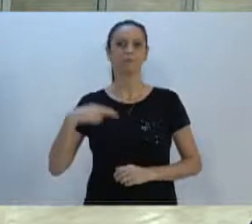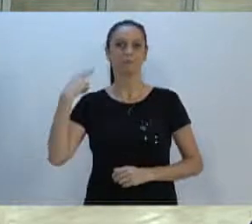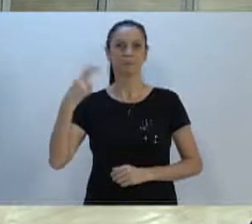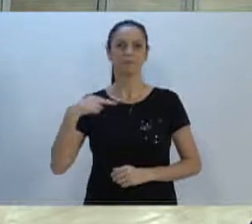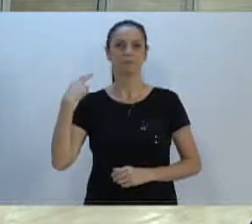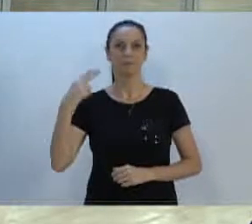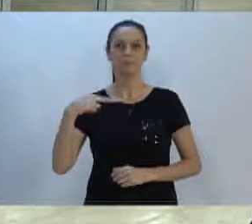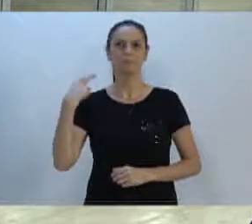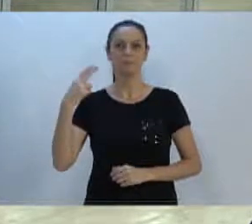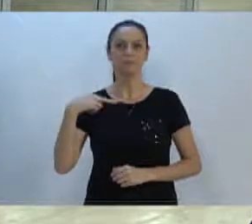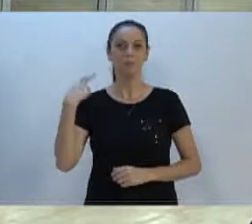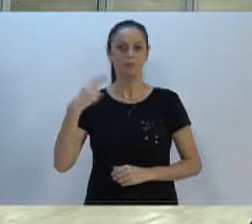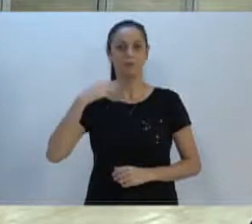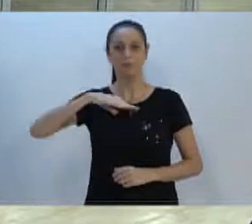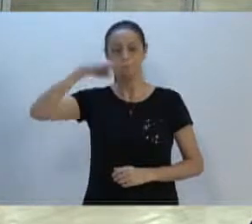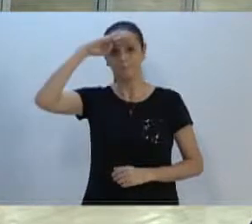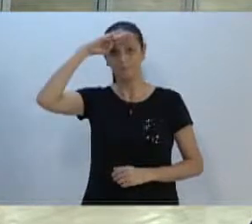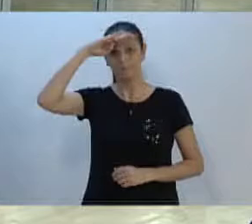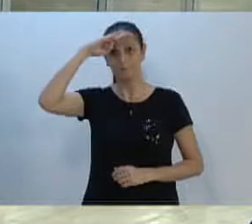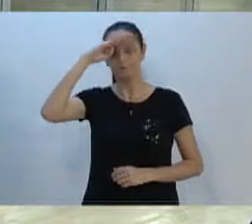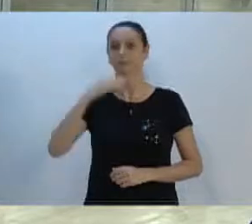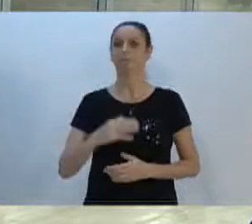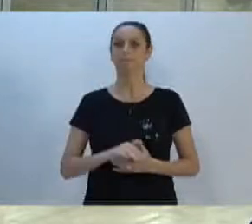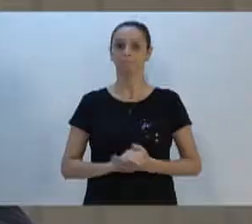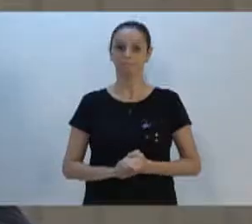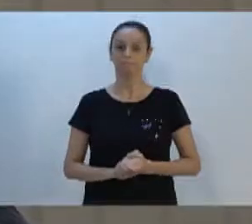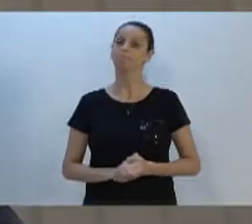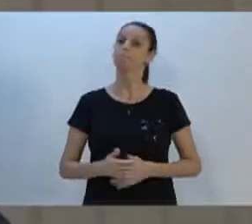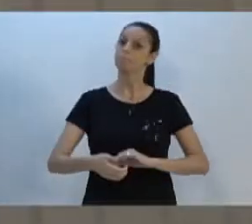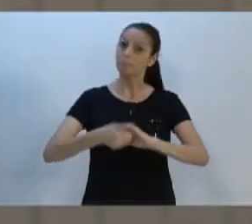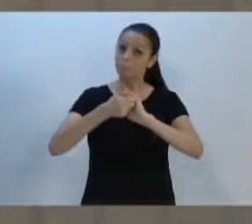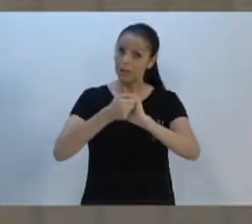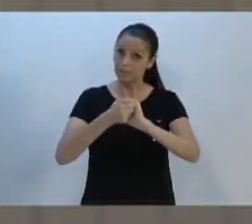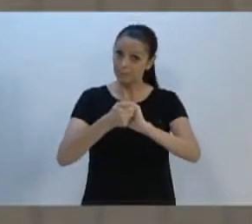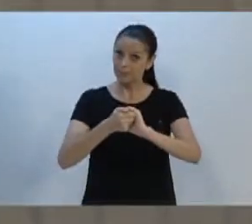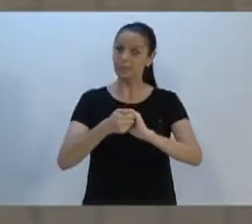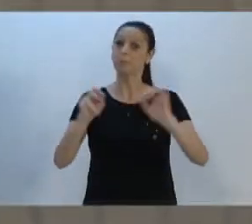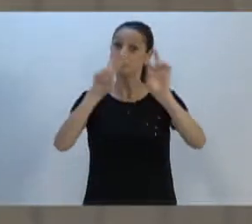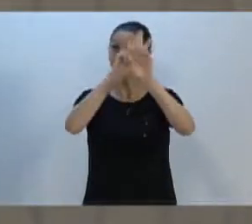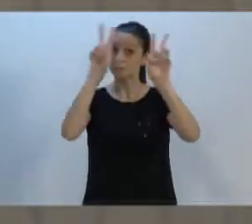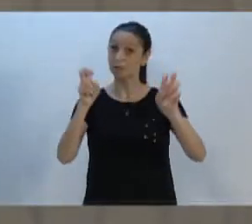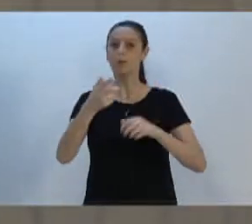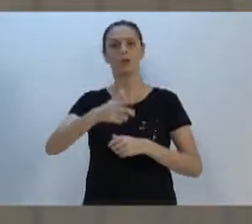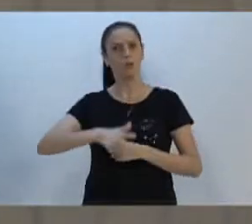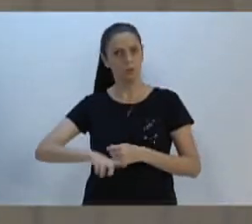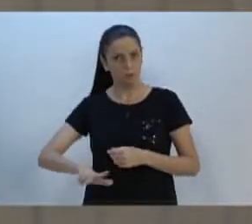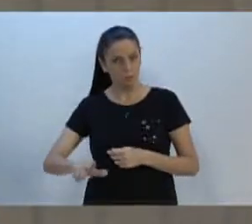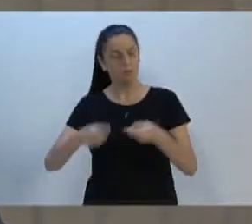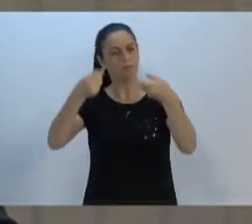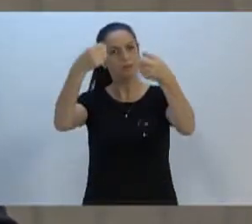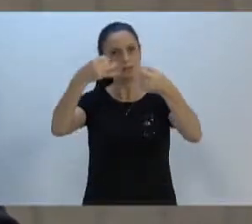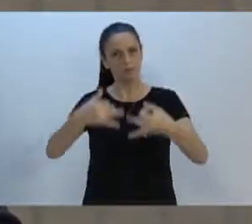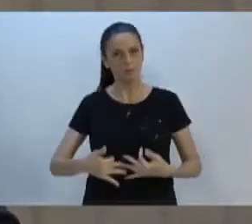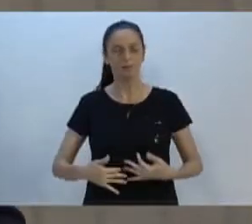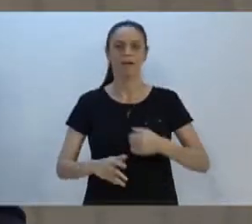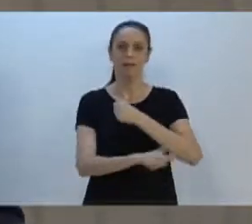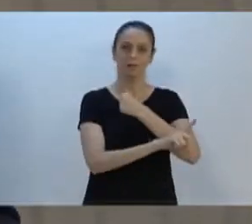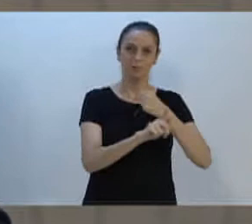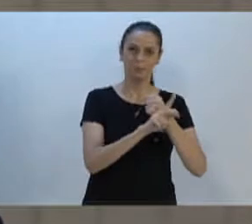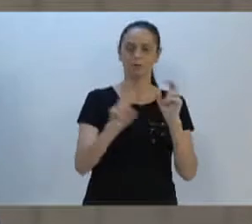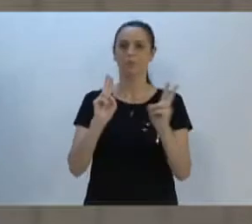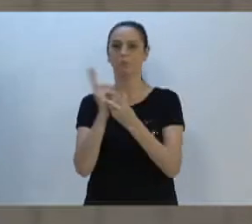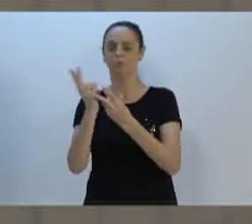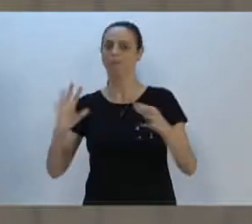Vereador Jovino, primeiramente, parabenizá-lo pelo tema, novamente, aqui na Câmara de Vereadores, um